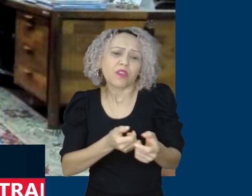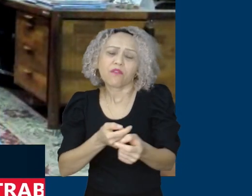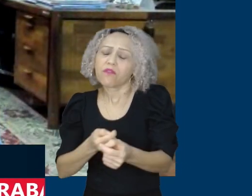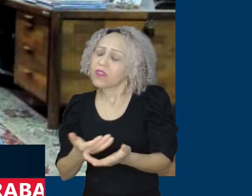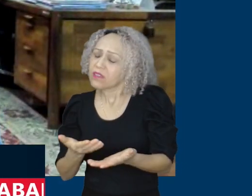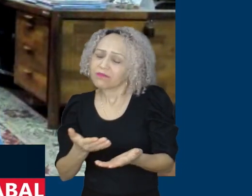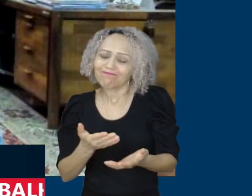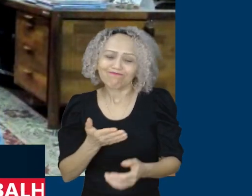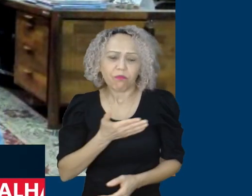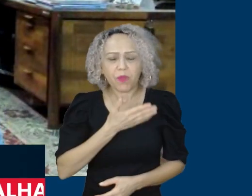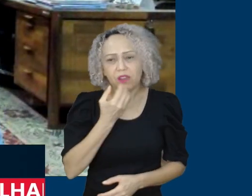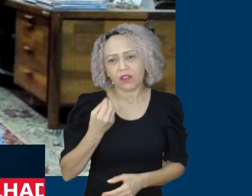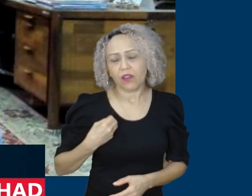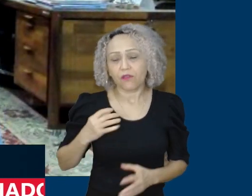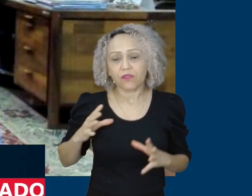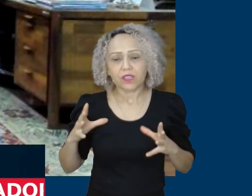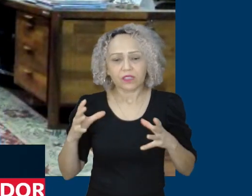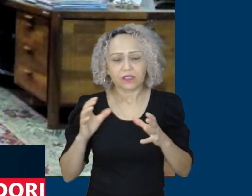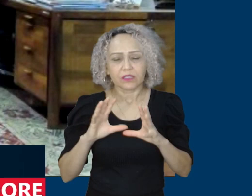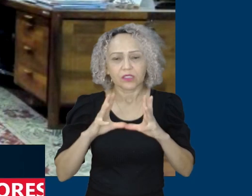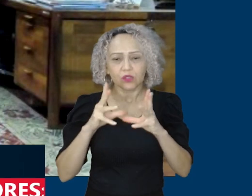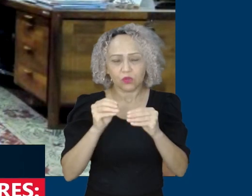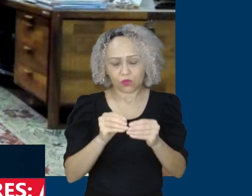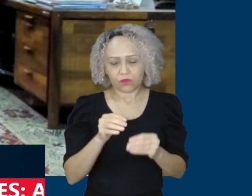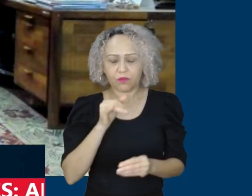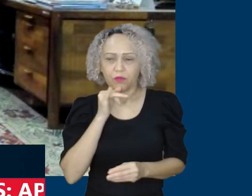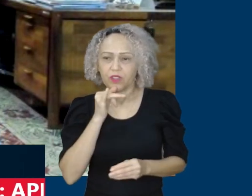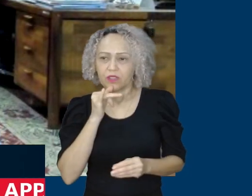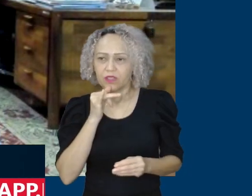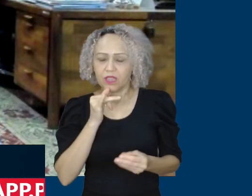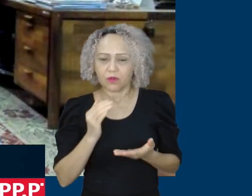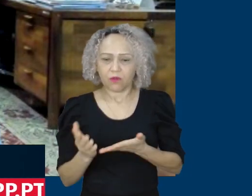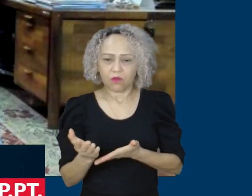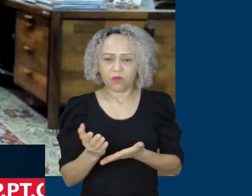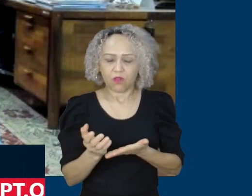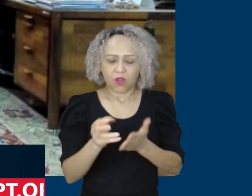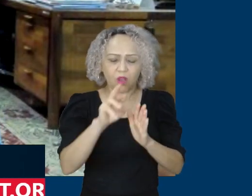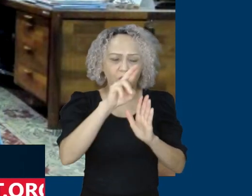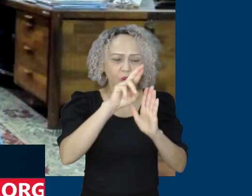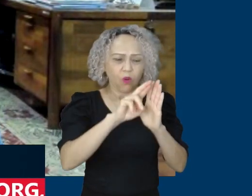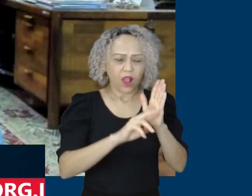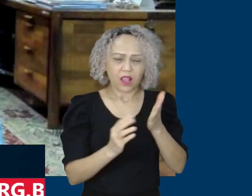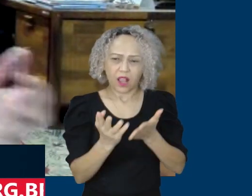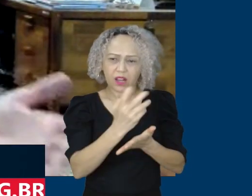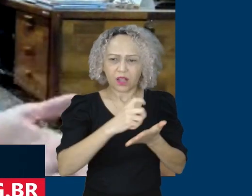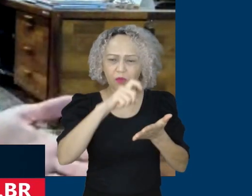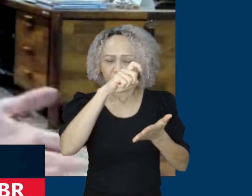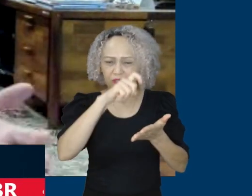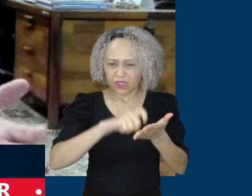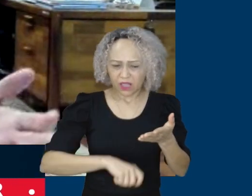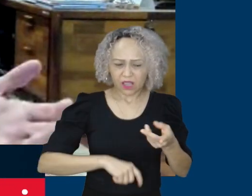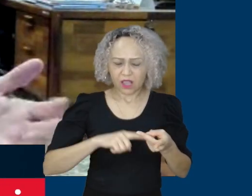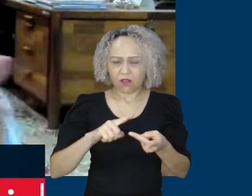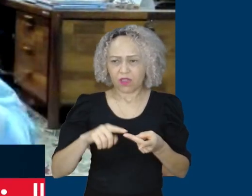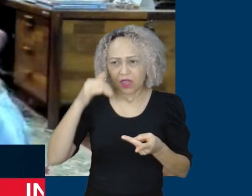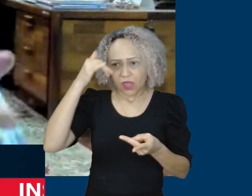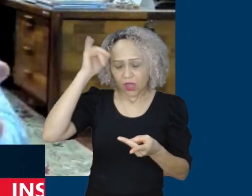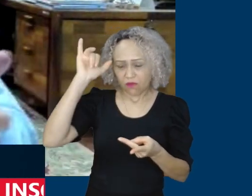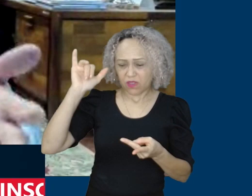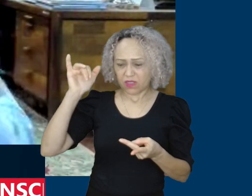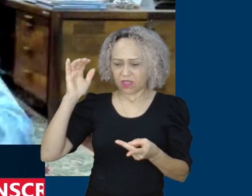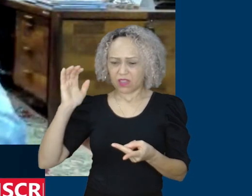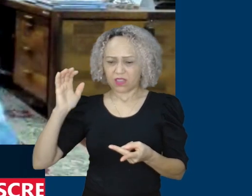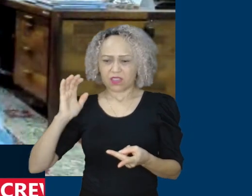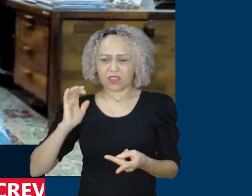fato de combater a sonegação, o fato de não permitir que os calotes continuem sendo programados a partir das decisões do